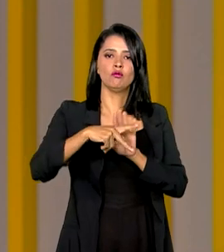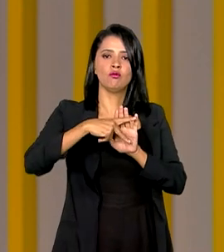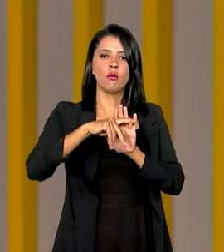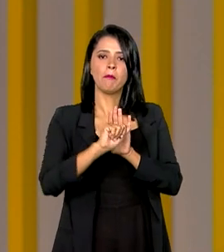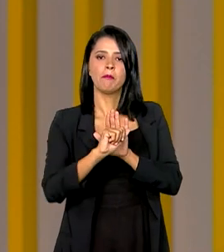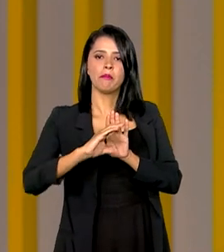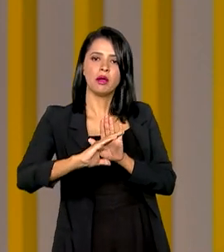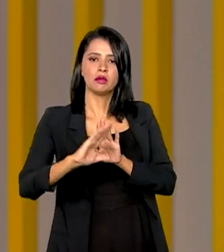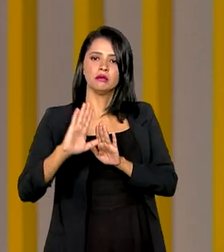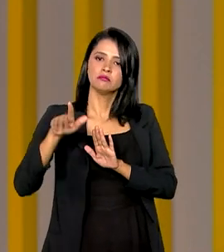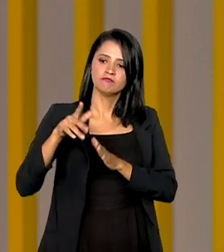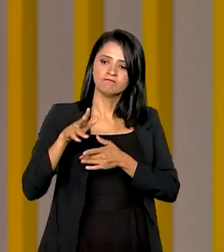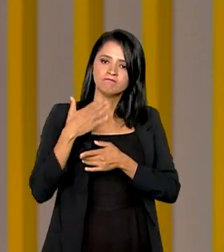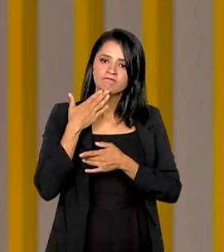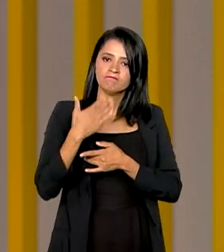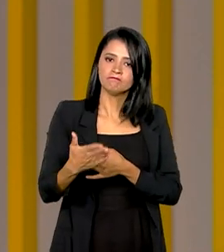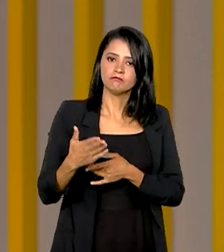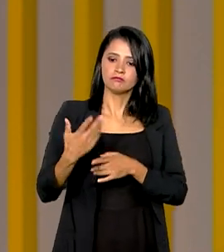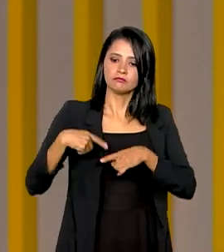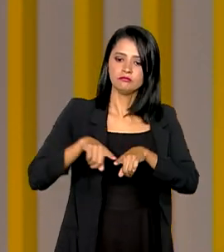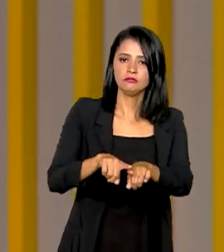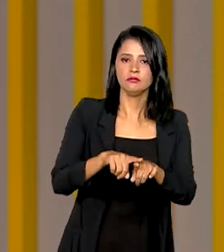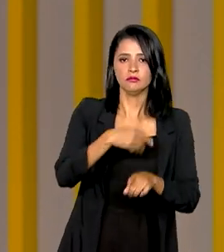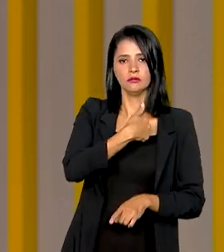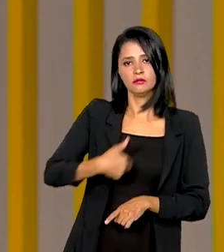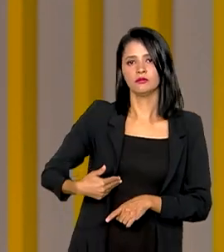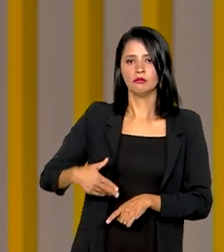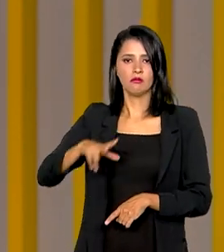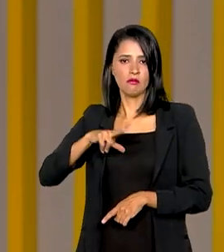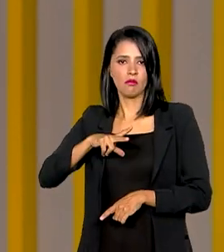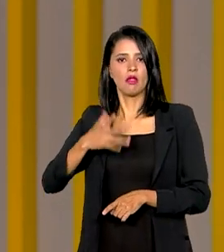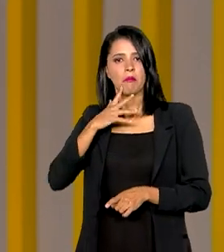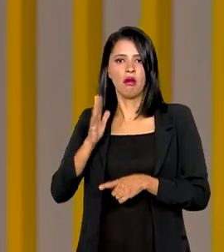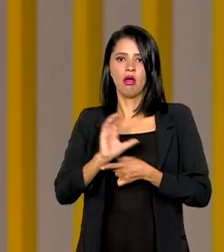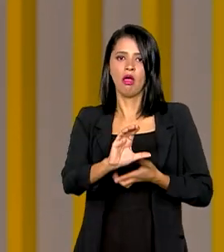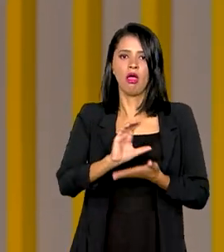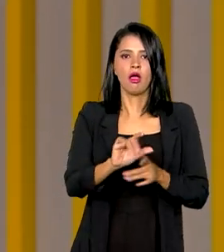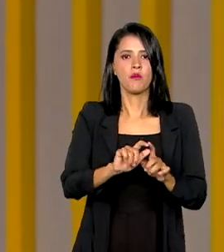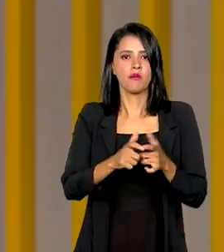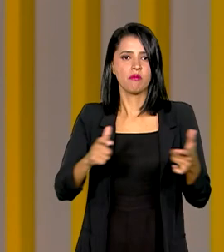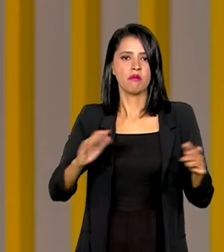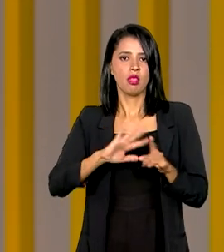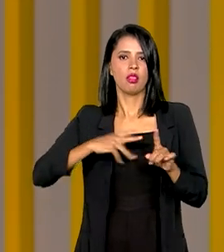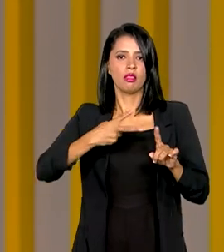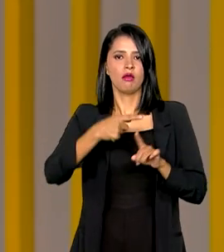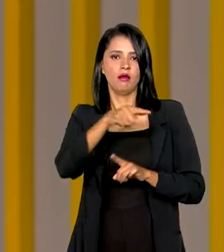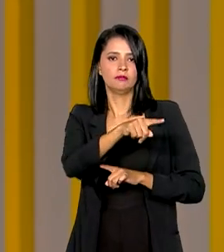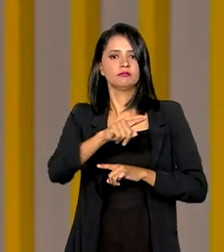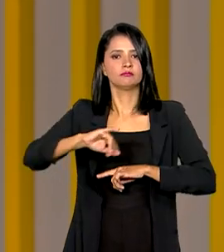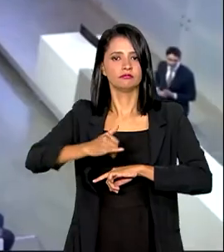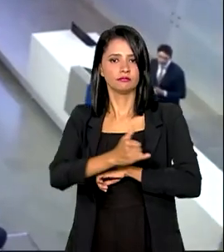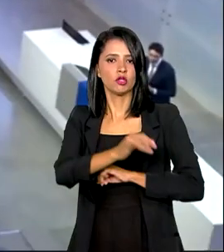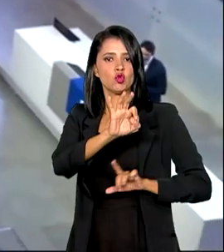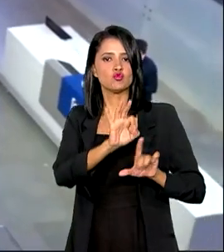parceria público-privada como solução para ampliar o investimento na infraestrutura logística do país.